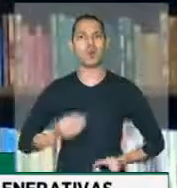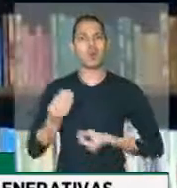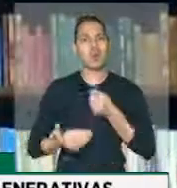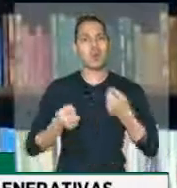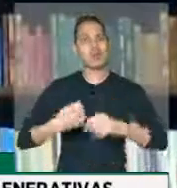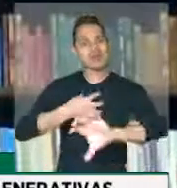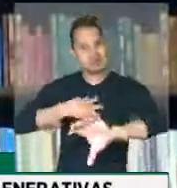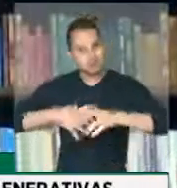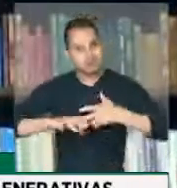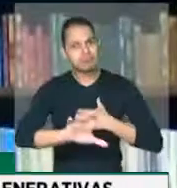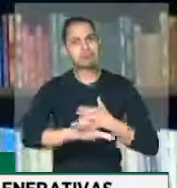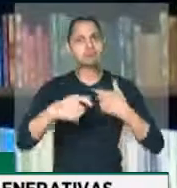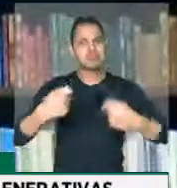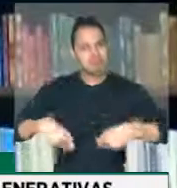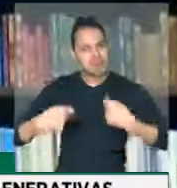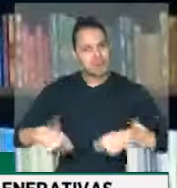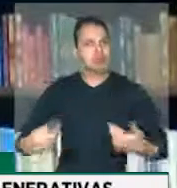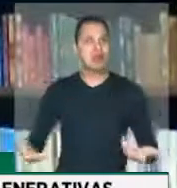povo.